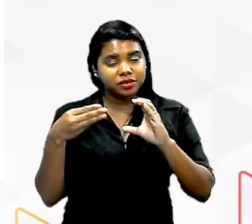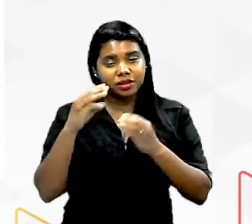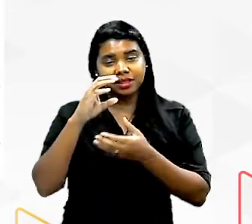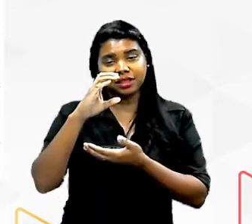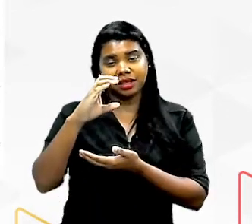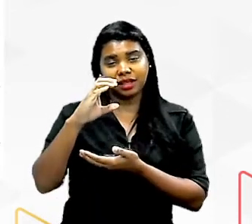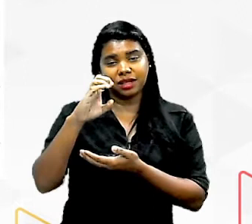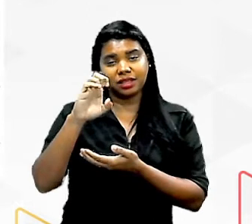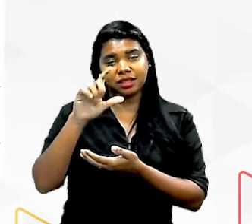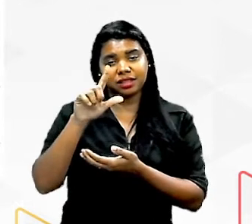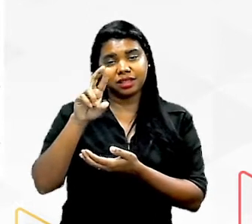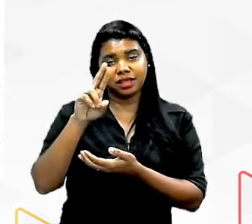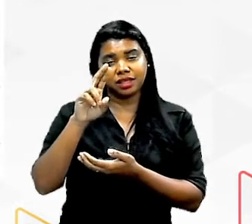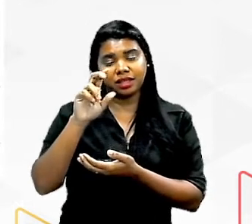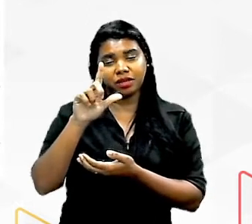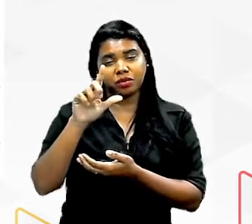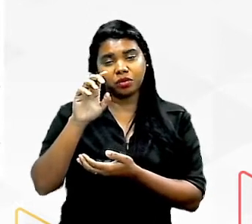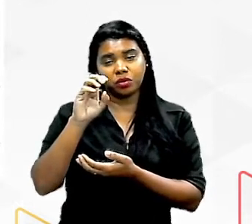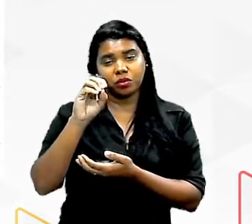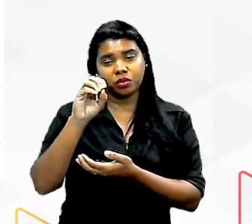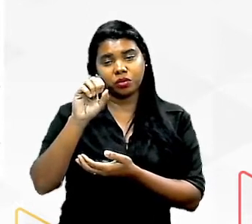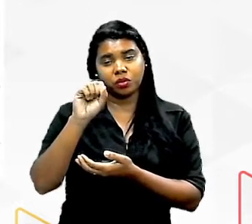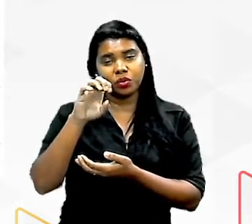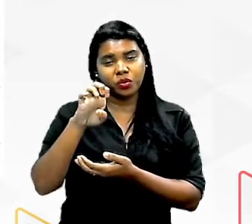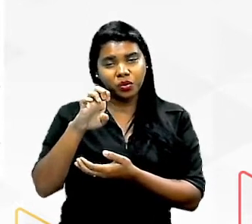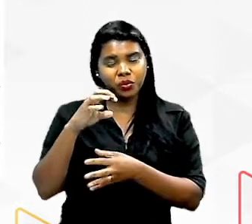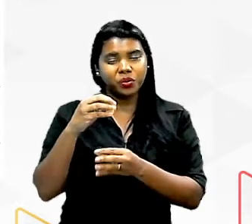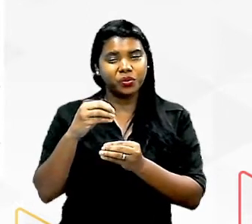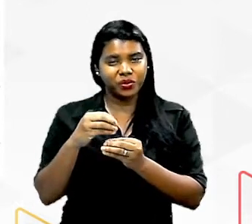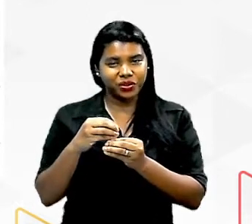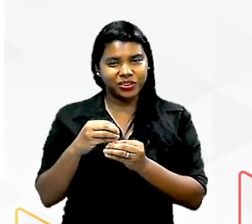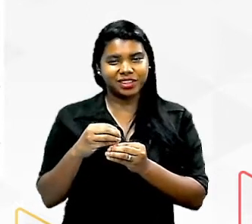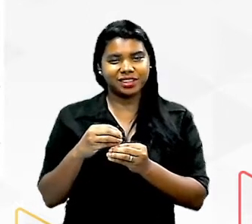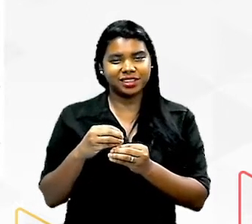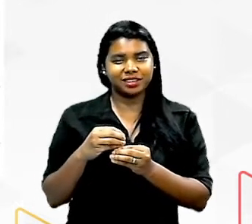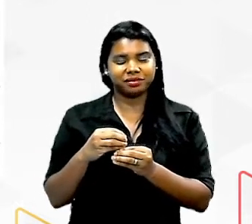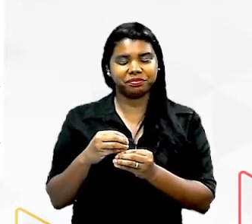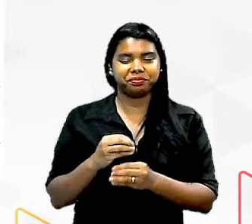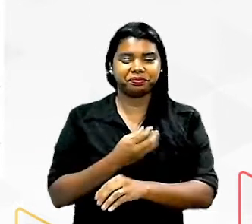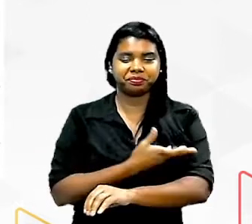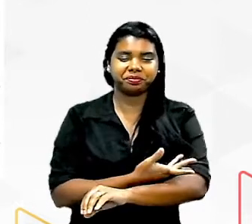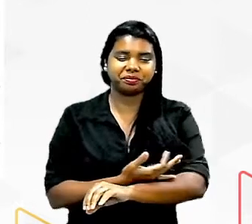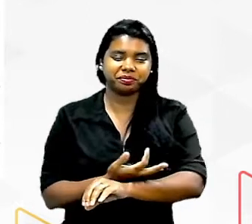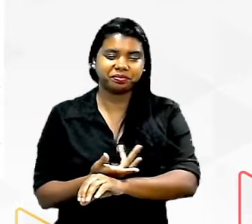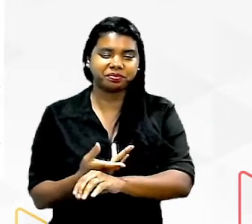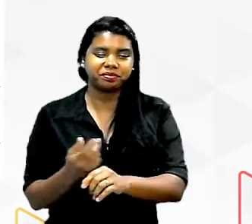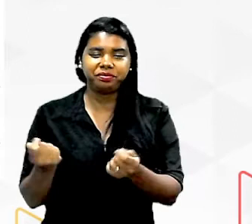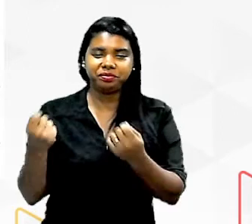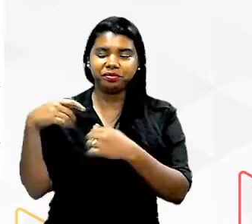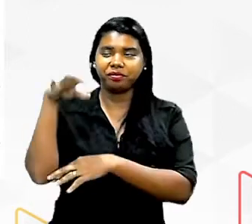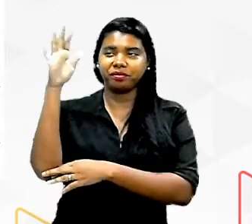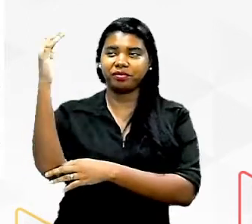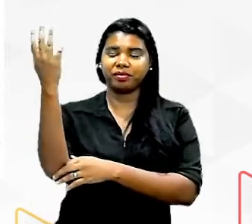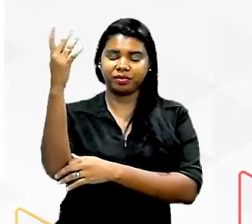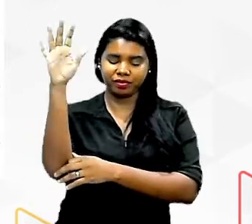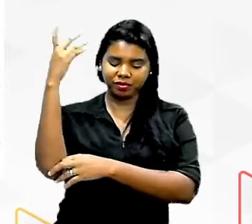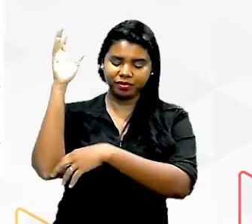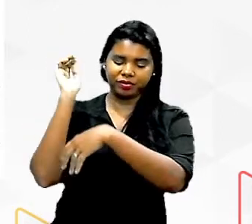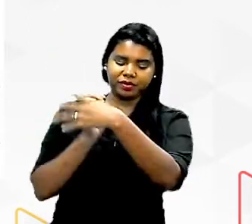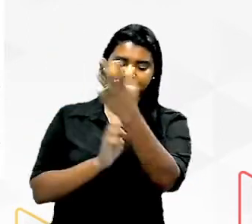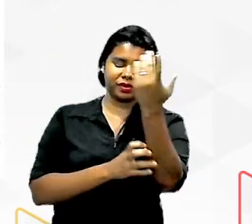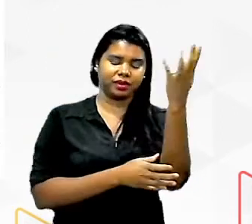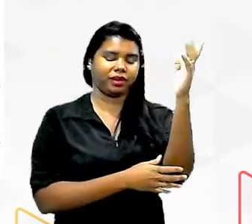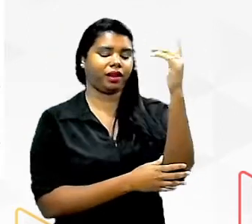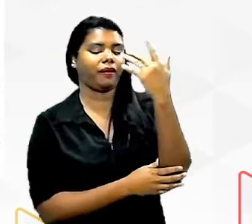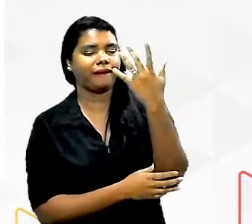celulose é o que faz dar mais robustez nessas células vegetais e permitir que uma árvore se erga de forma